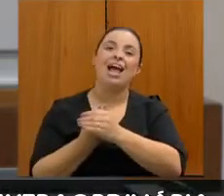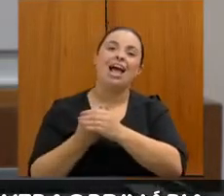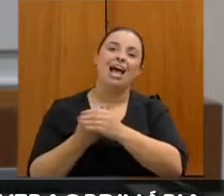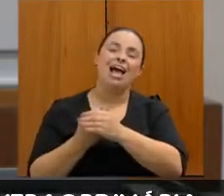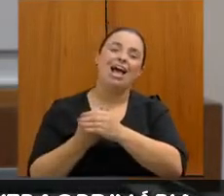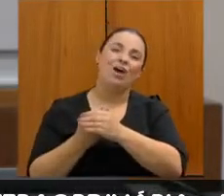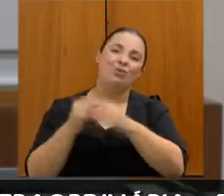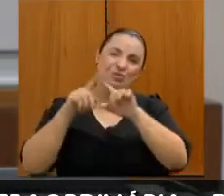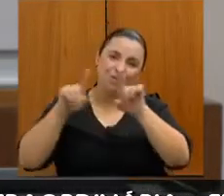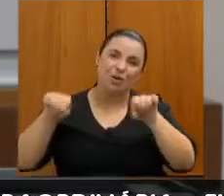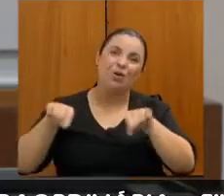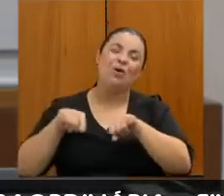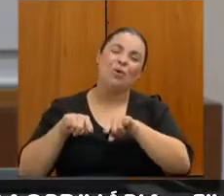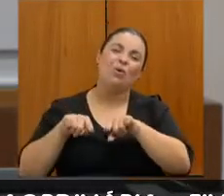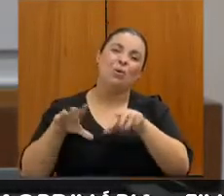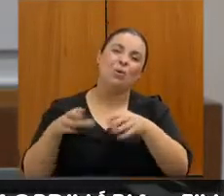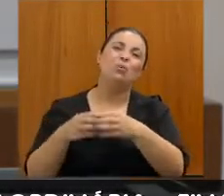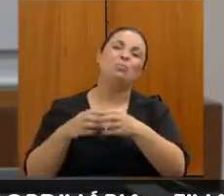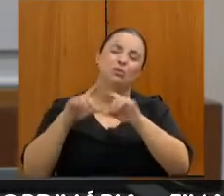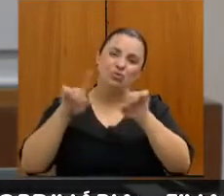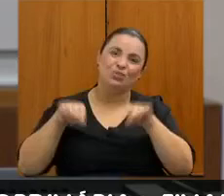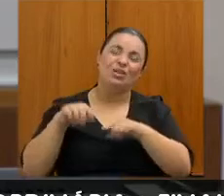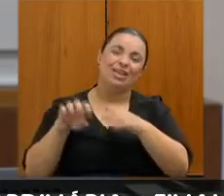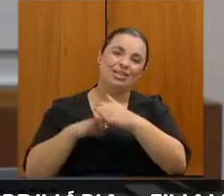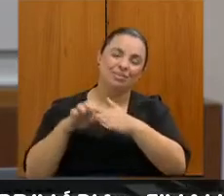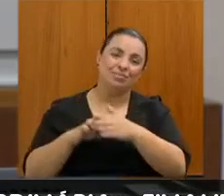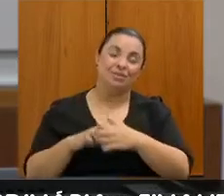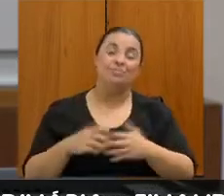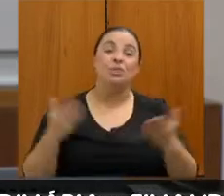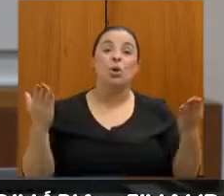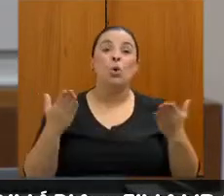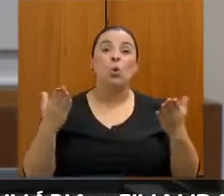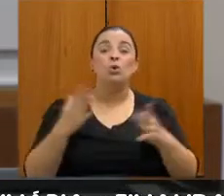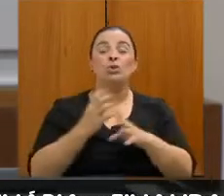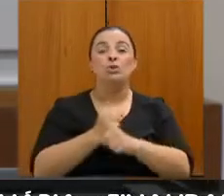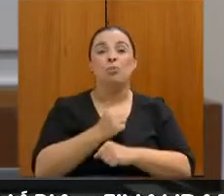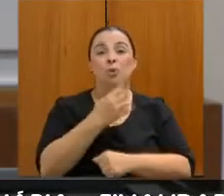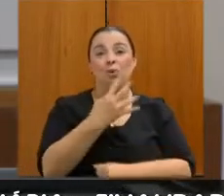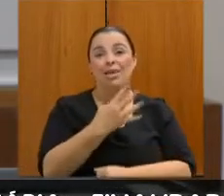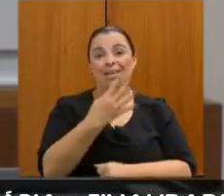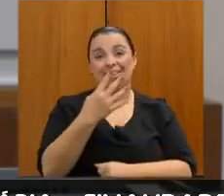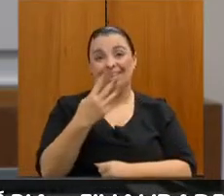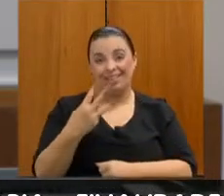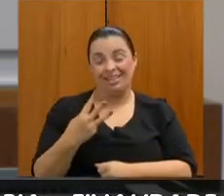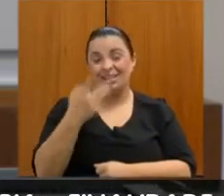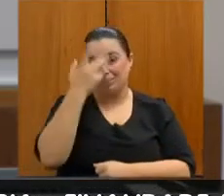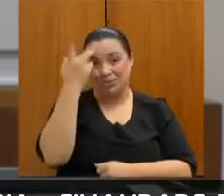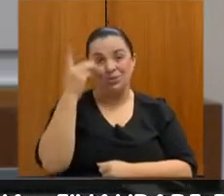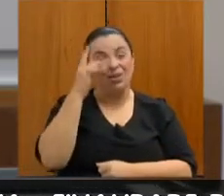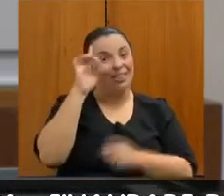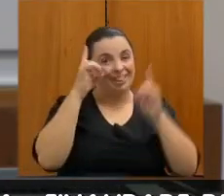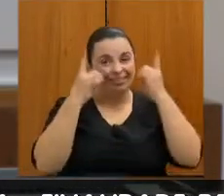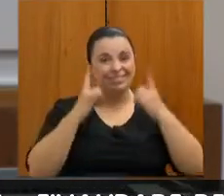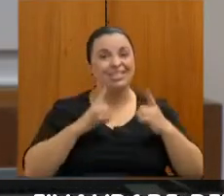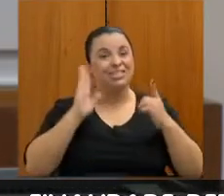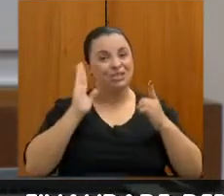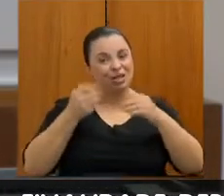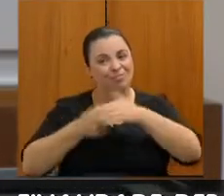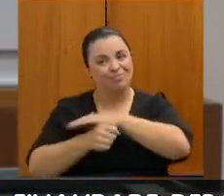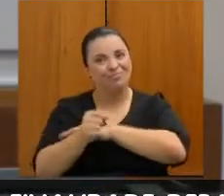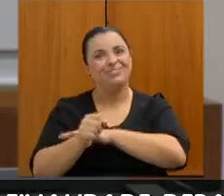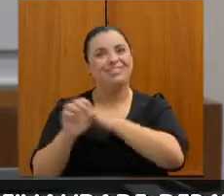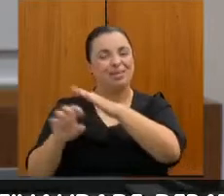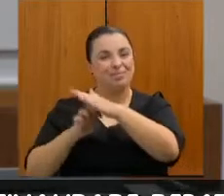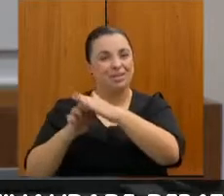Atualmente, gente tem cerca de 43 pessoas com deficiência que são inseridas nas empresas. Temos hoje 10